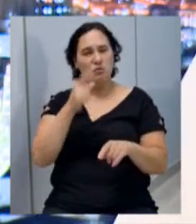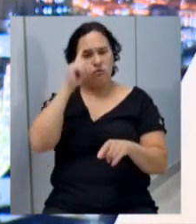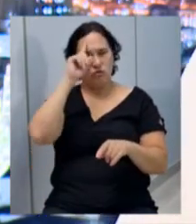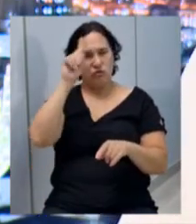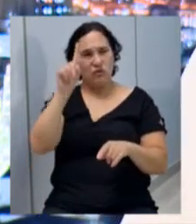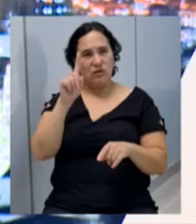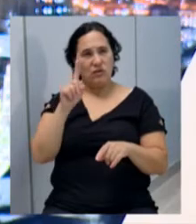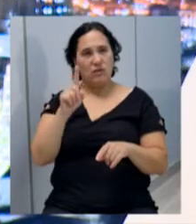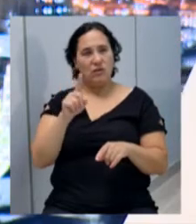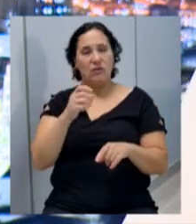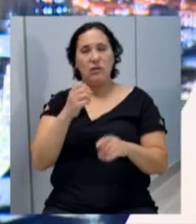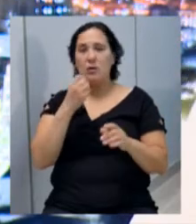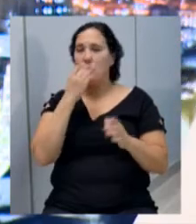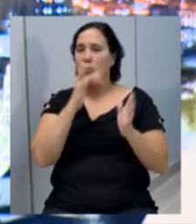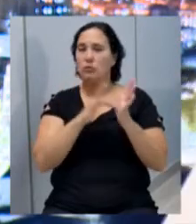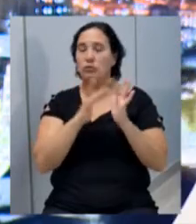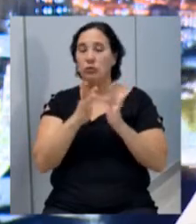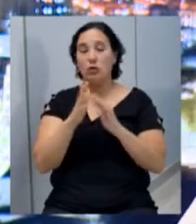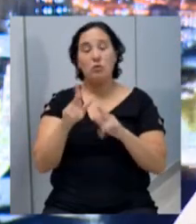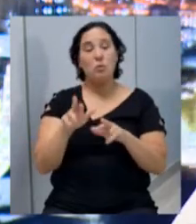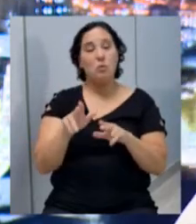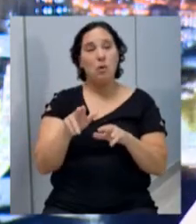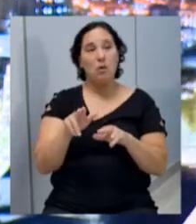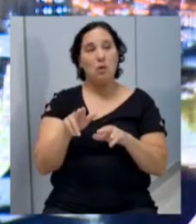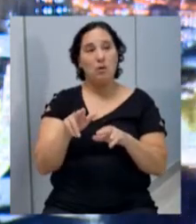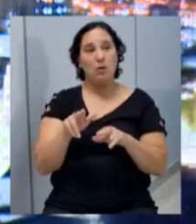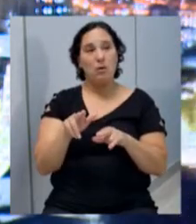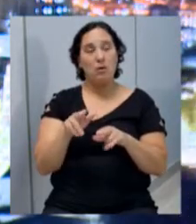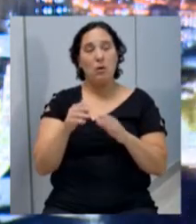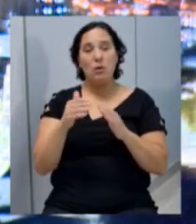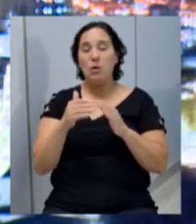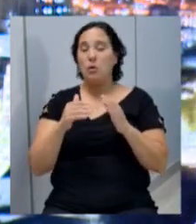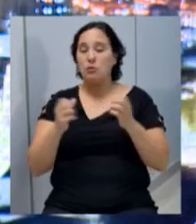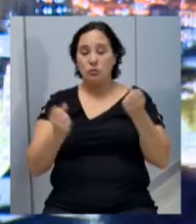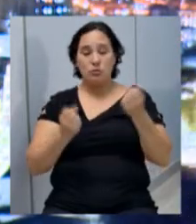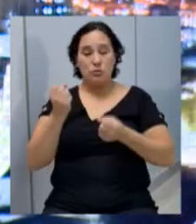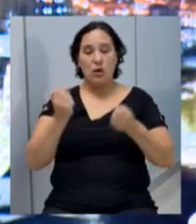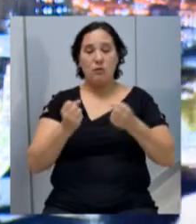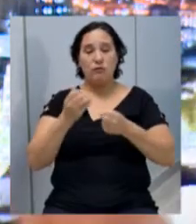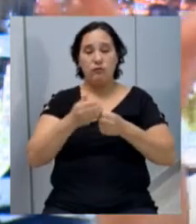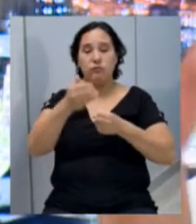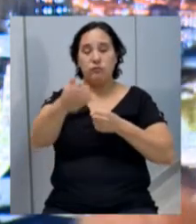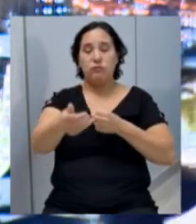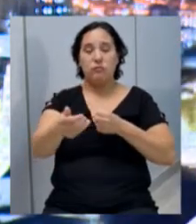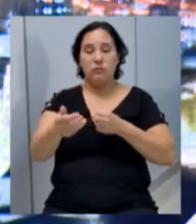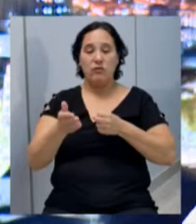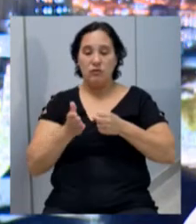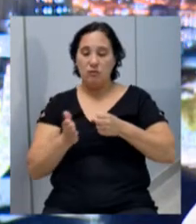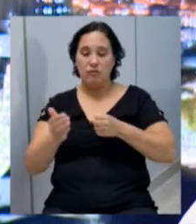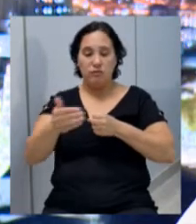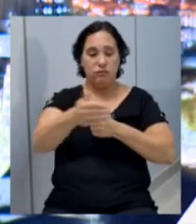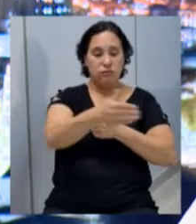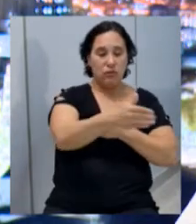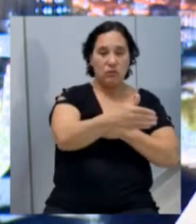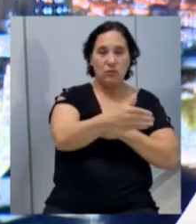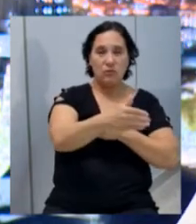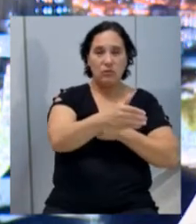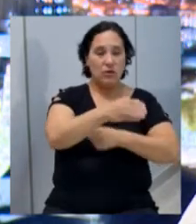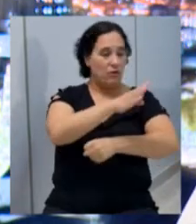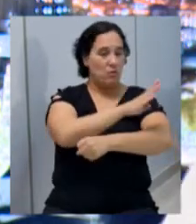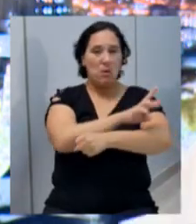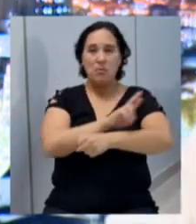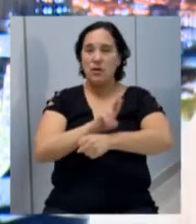vinha de Bom Jesus e, da mesma forma, todos os veículos que vinham na frente dela acabaram se dirigindo pela